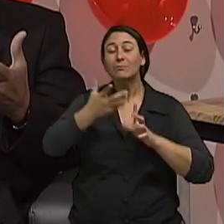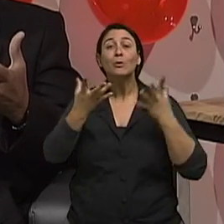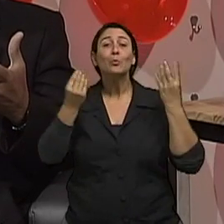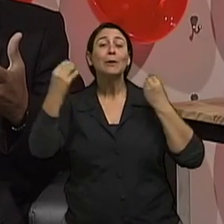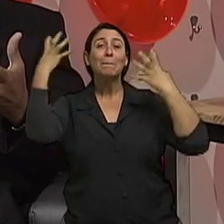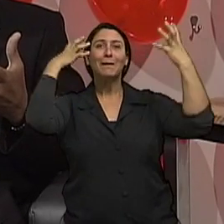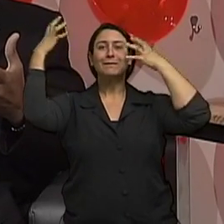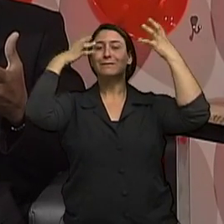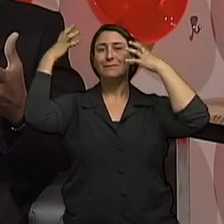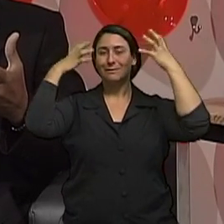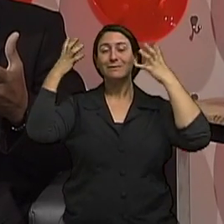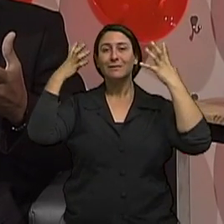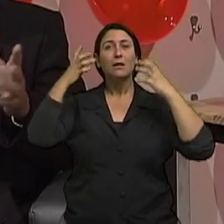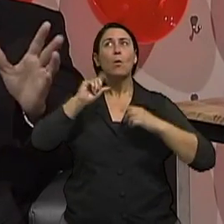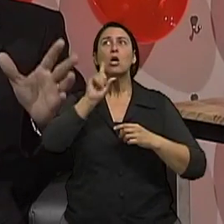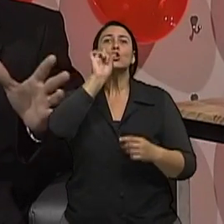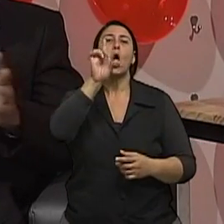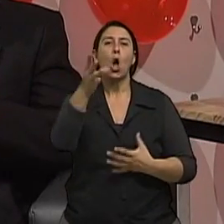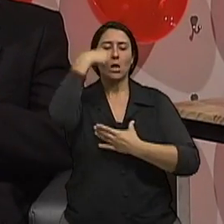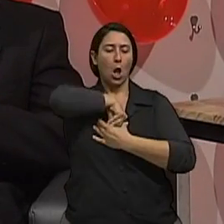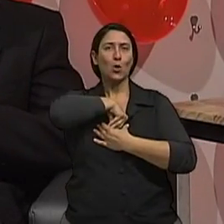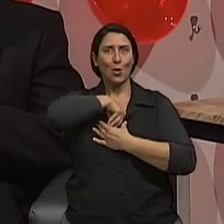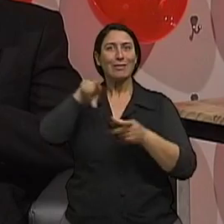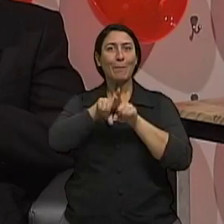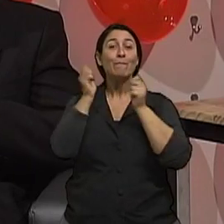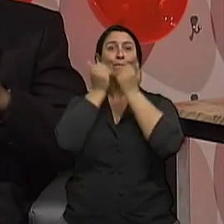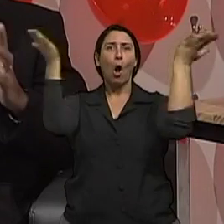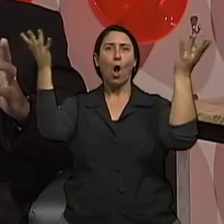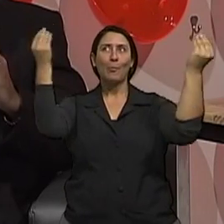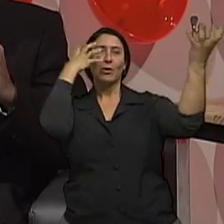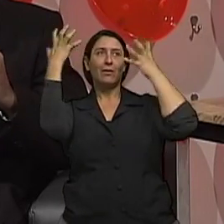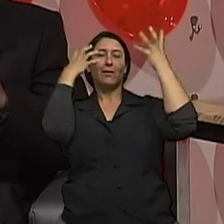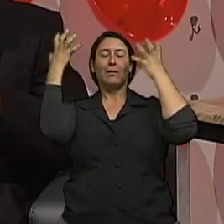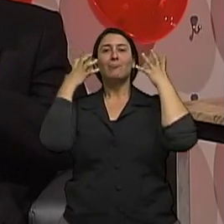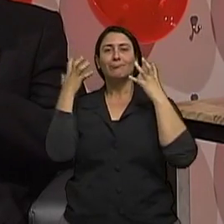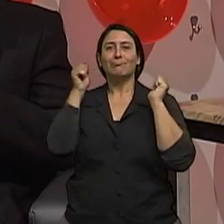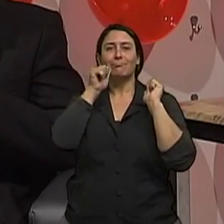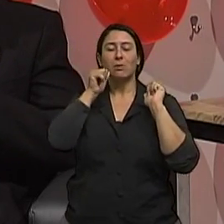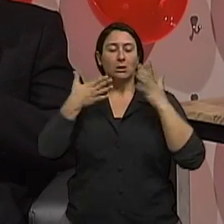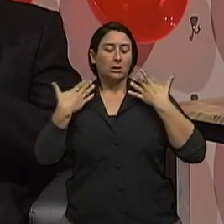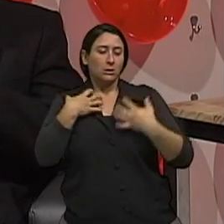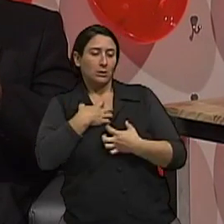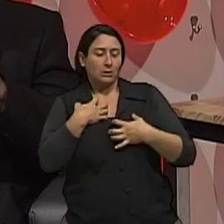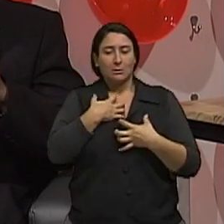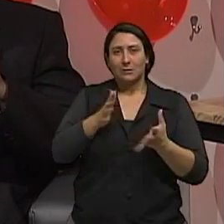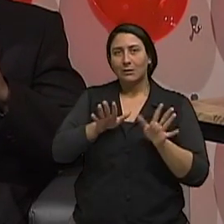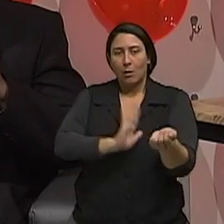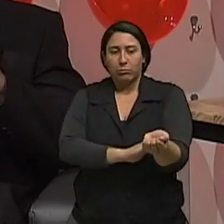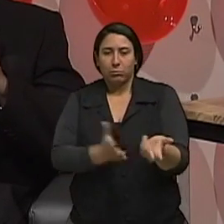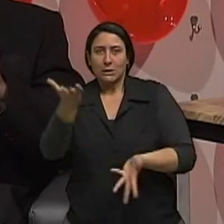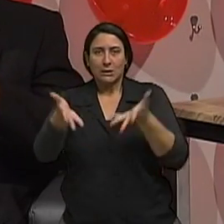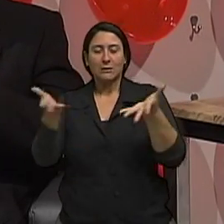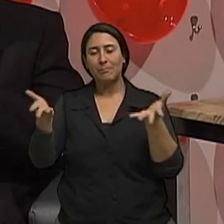é mais importante do que a questão hormonal em si, né? Certo. Então, isso é muito importante se comente. E eu gostaria de ressaltar, Isabel, que cerca de